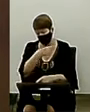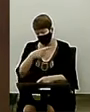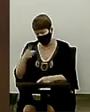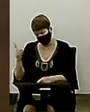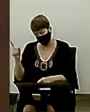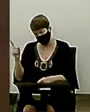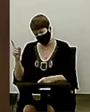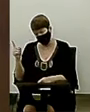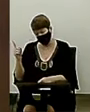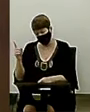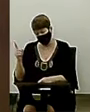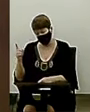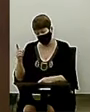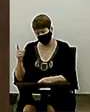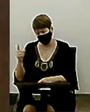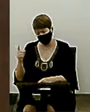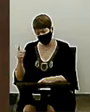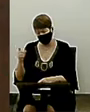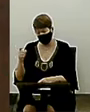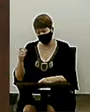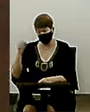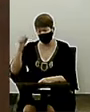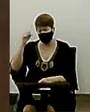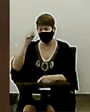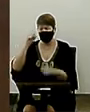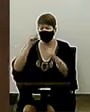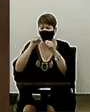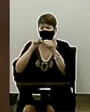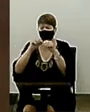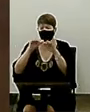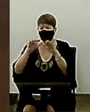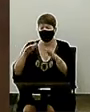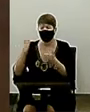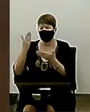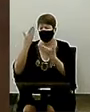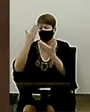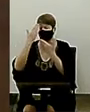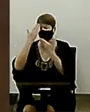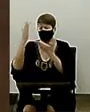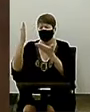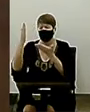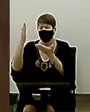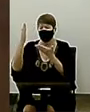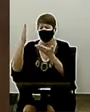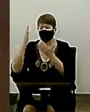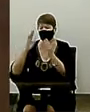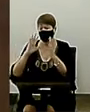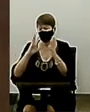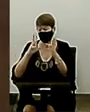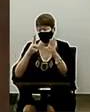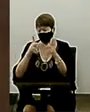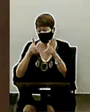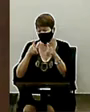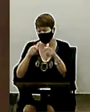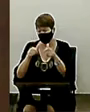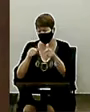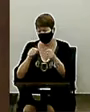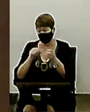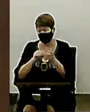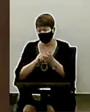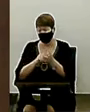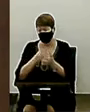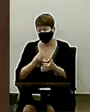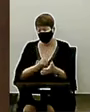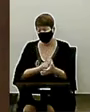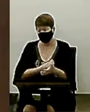ser sal e luz a todos aqueles ao nosso redor. Obrigado, Senhor, por tudo que o Senhor tem feito por nós. Em nome